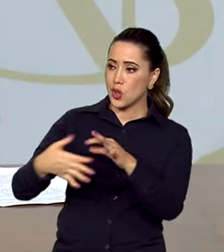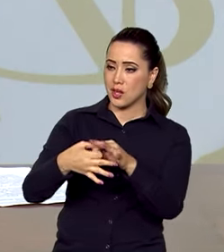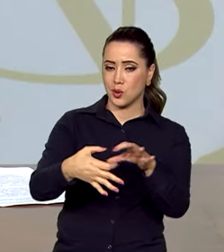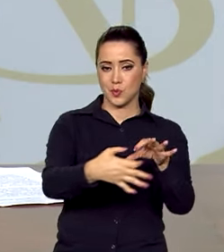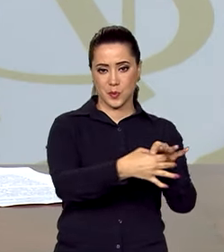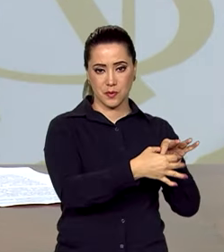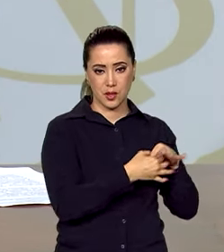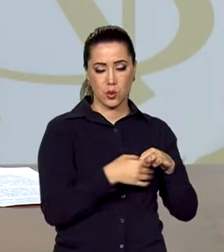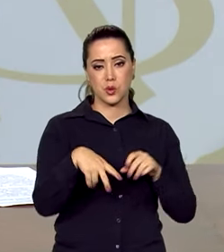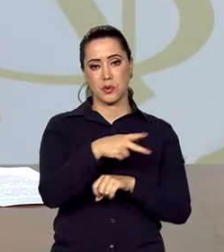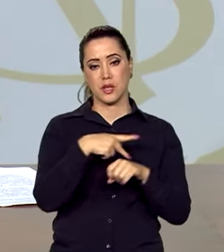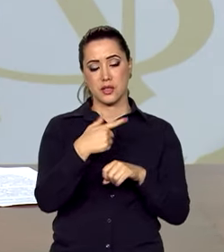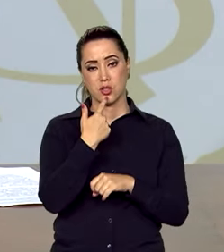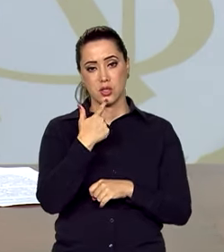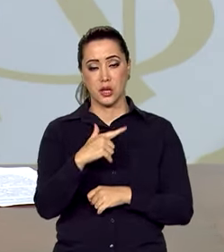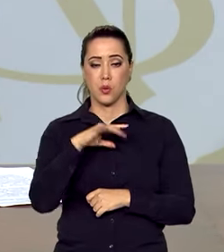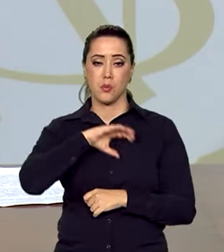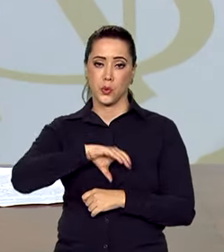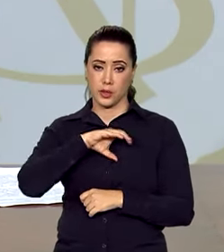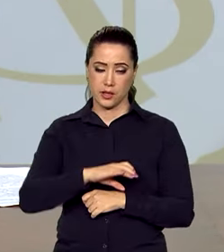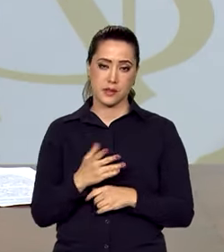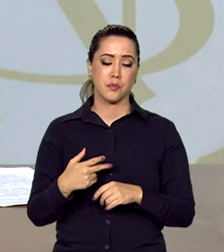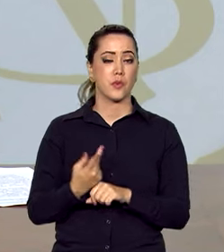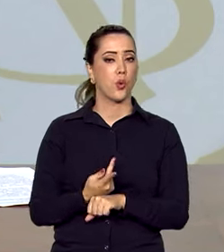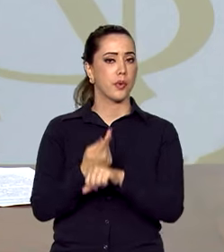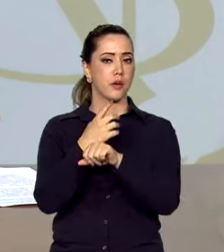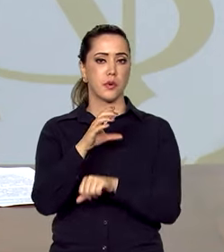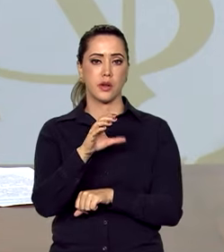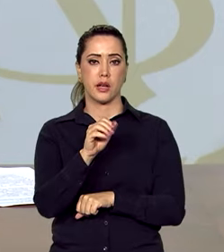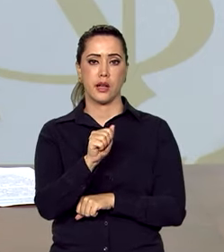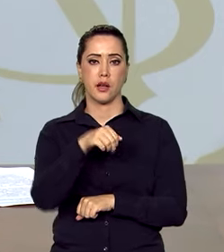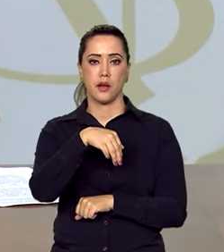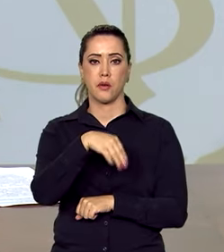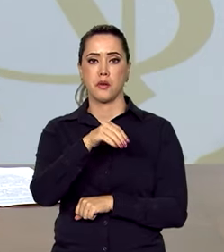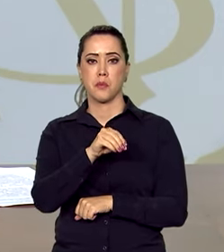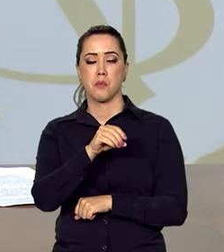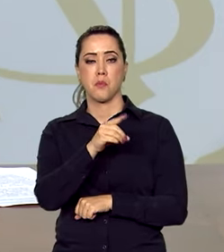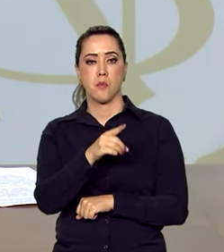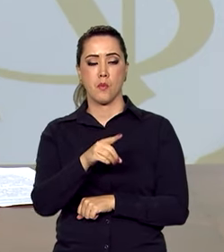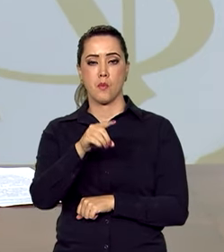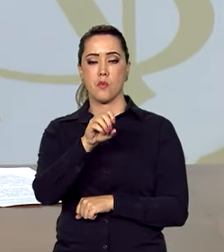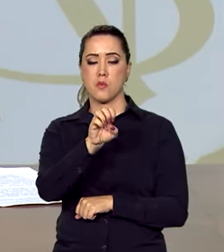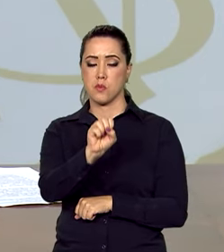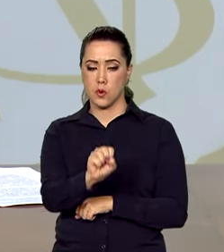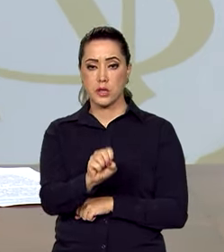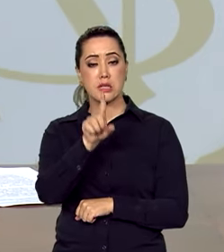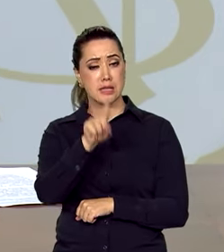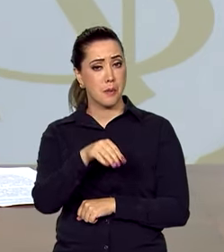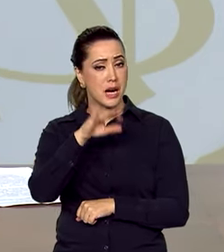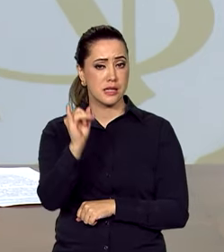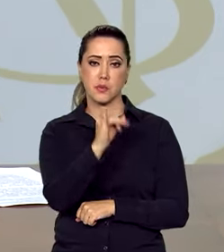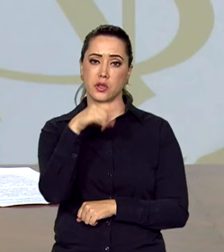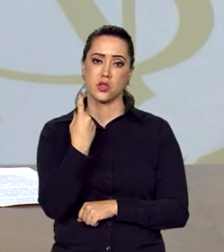de língua portuguesa. O Prêmio Camões, a mais importante premiação da nossa língua portuguesa, celebra a